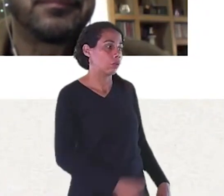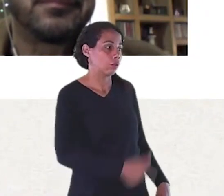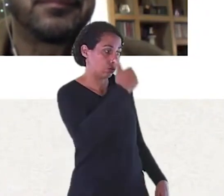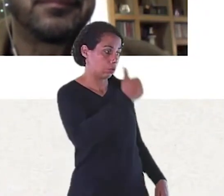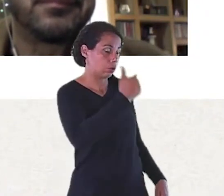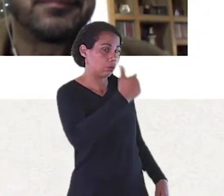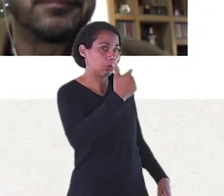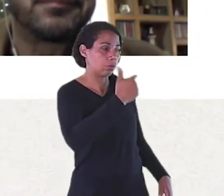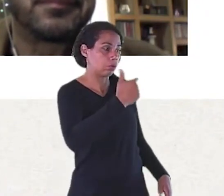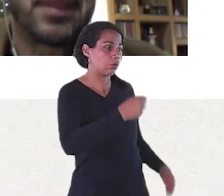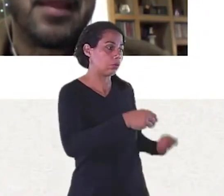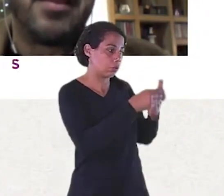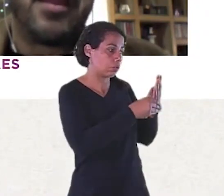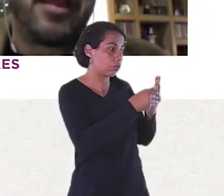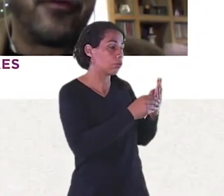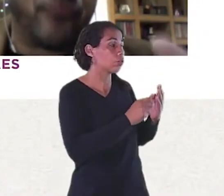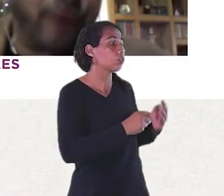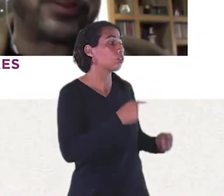brasileiro